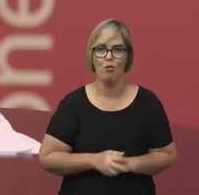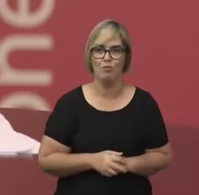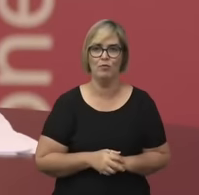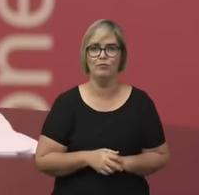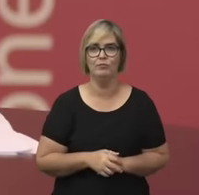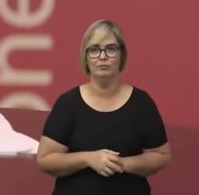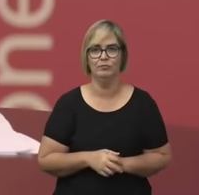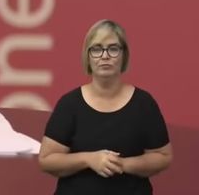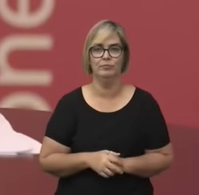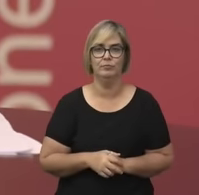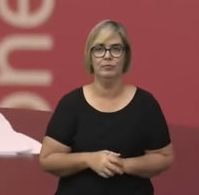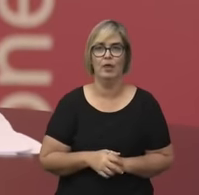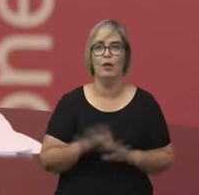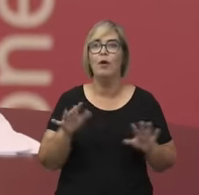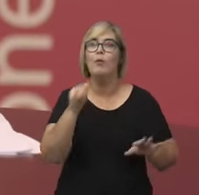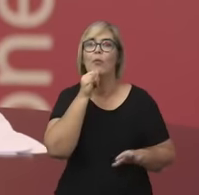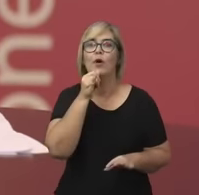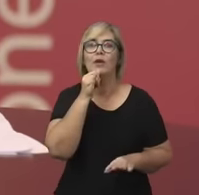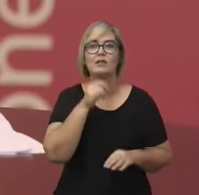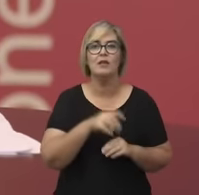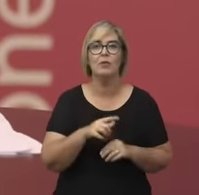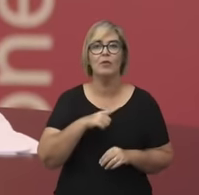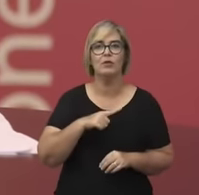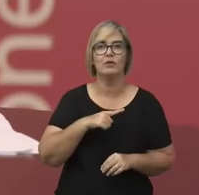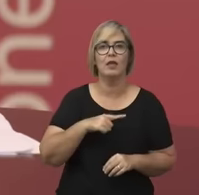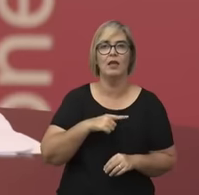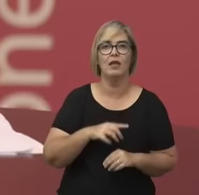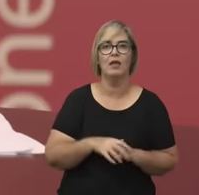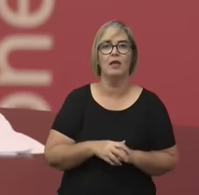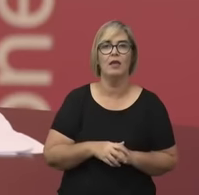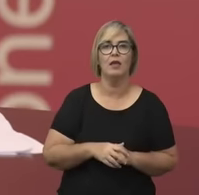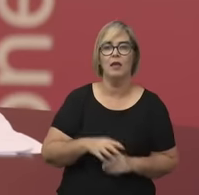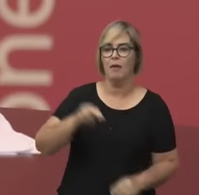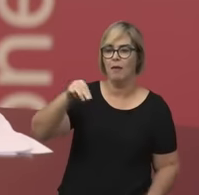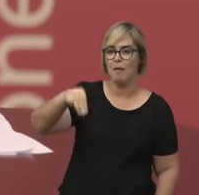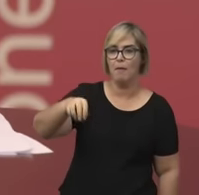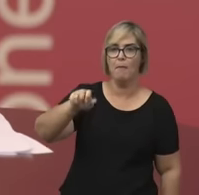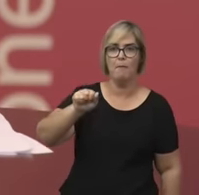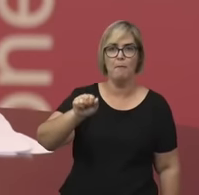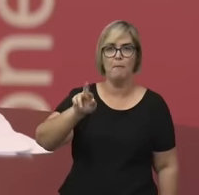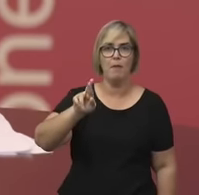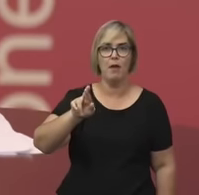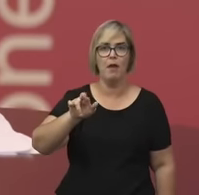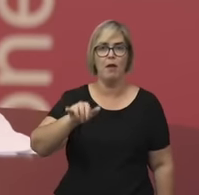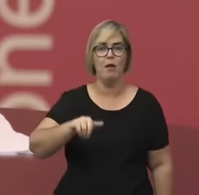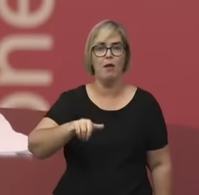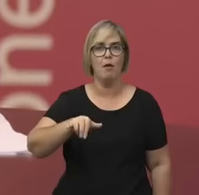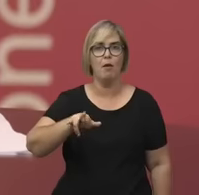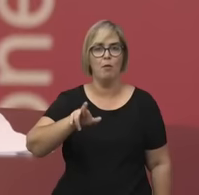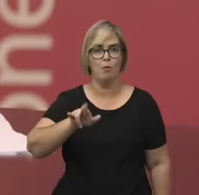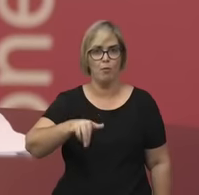figura da Mistress Godwin, que é o nome de casado da Mary Wilson Craft, que na sua obra